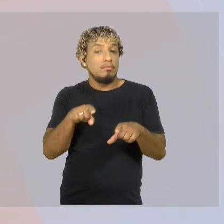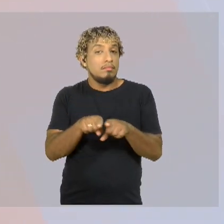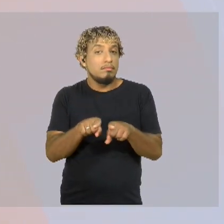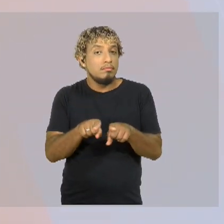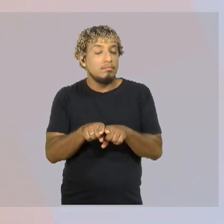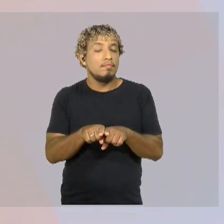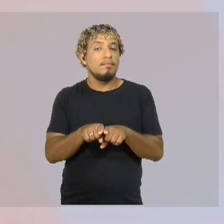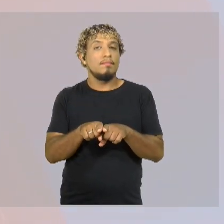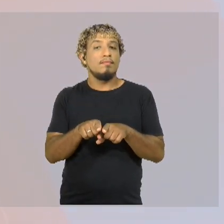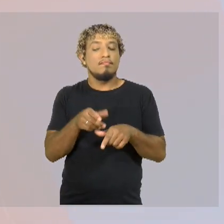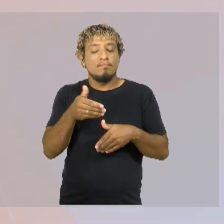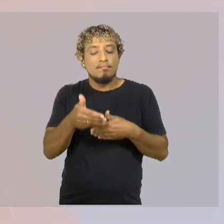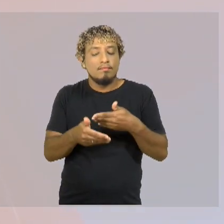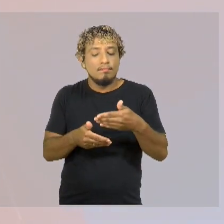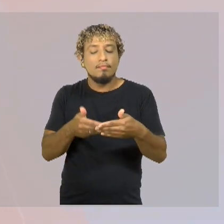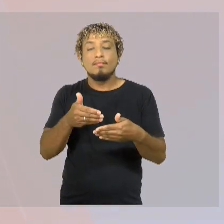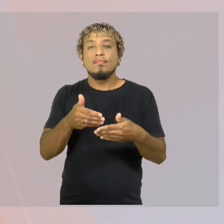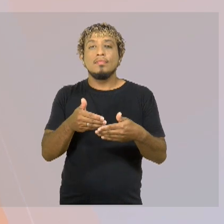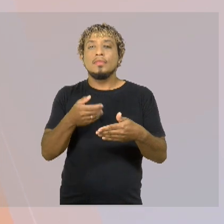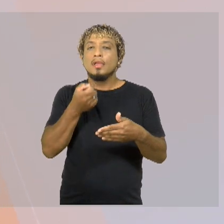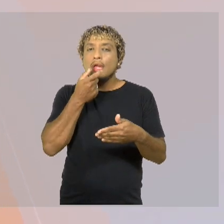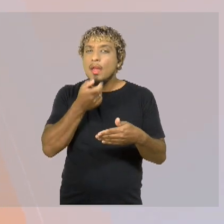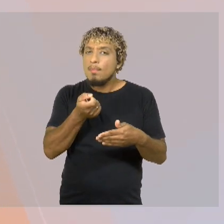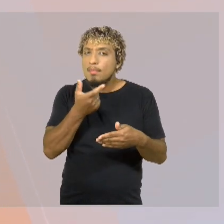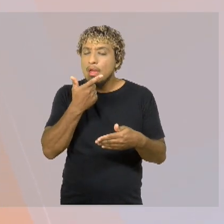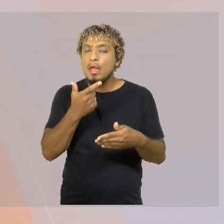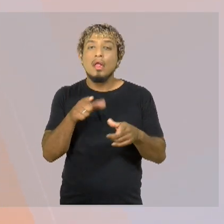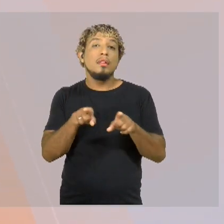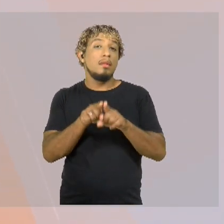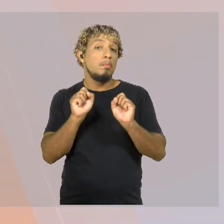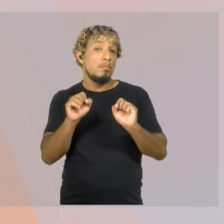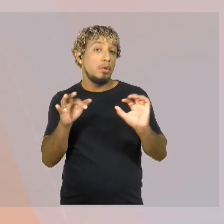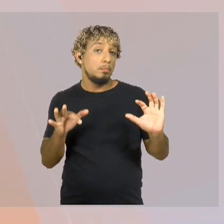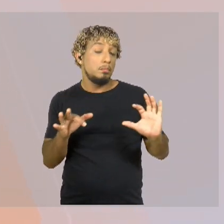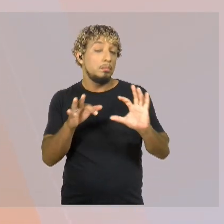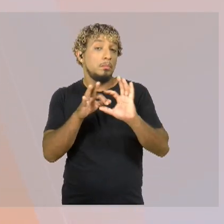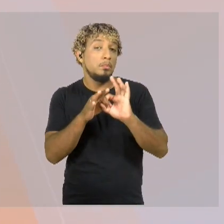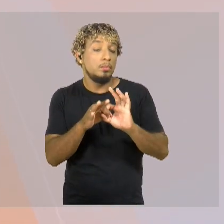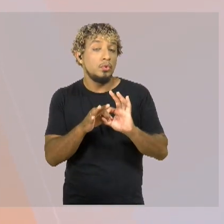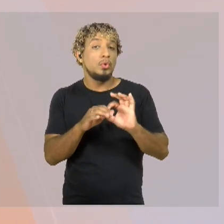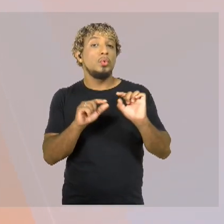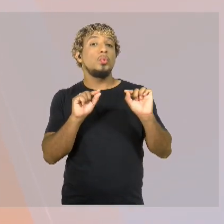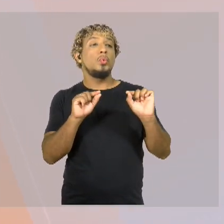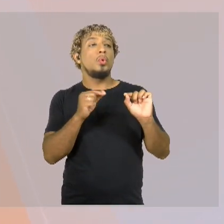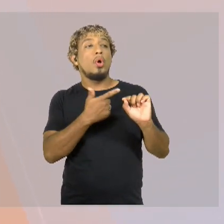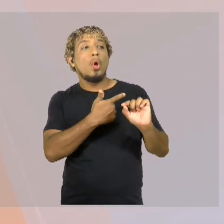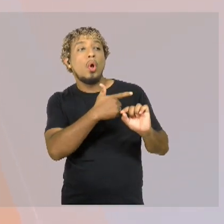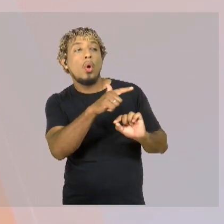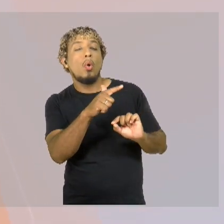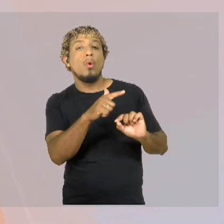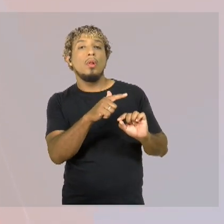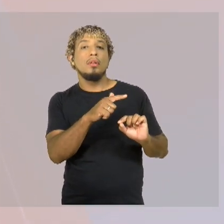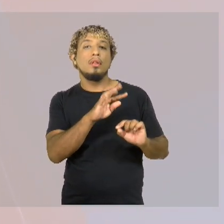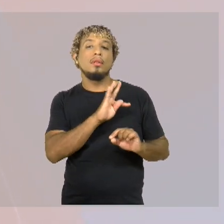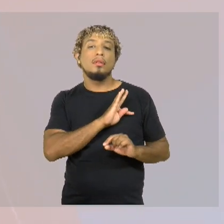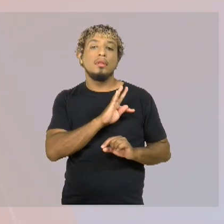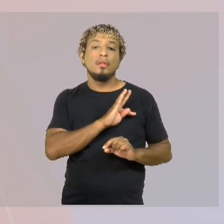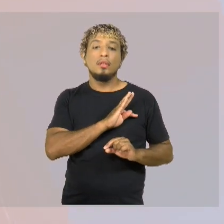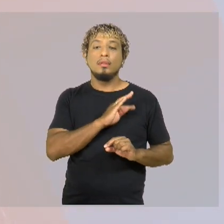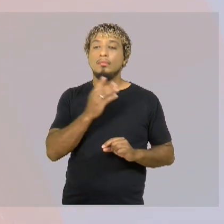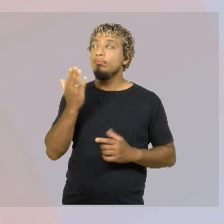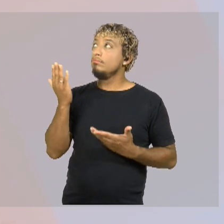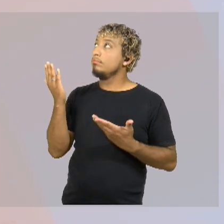chamadas medicamentosas. Podemos associar, às vezes, uma outra técnica chamada de